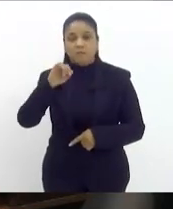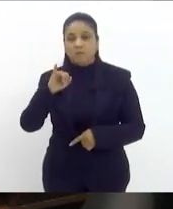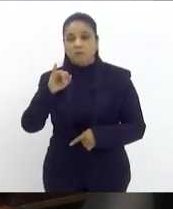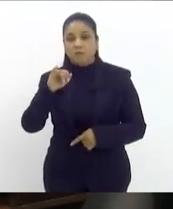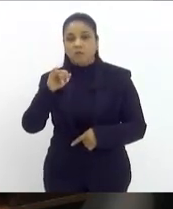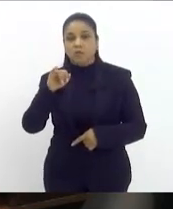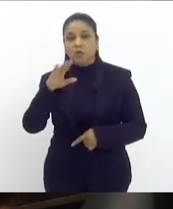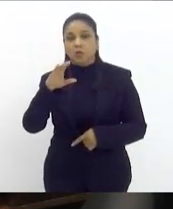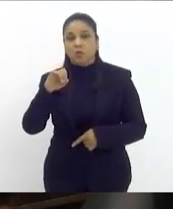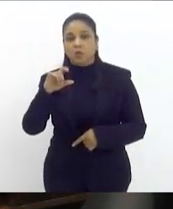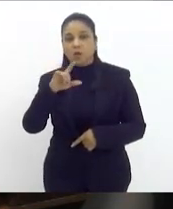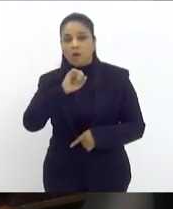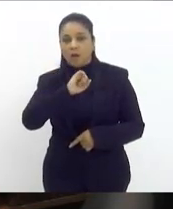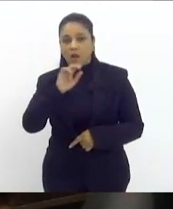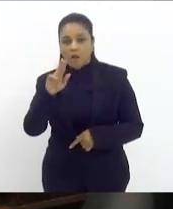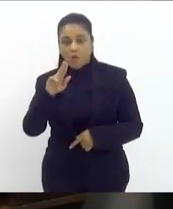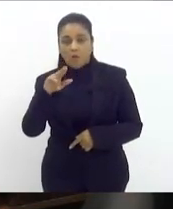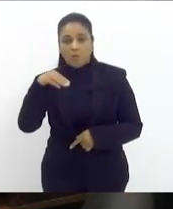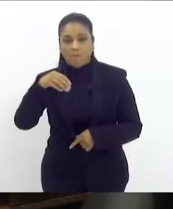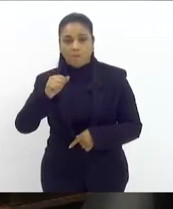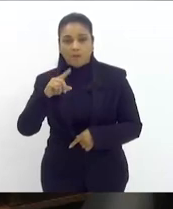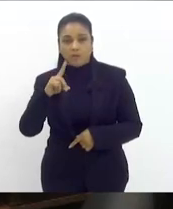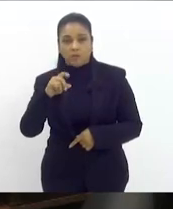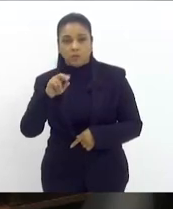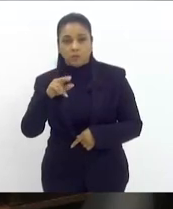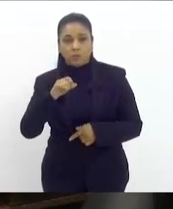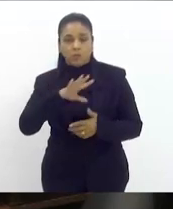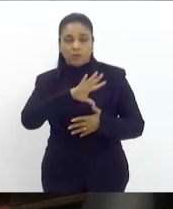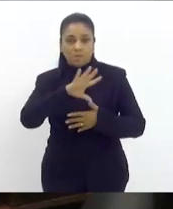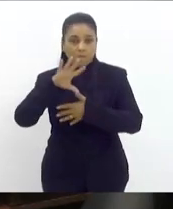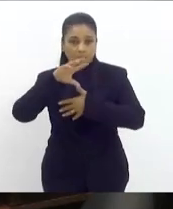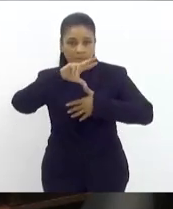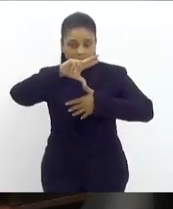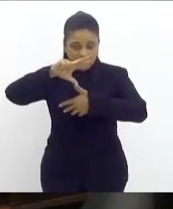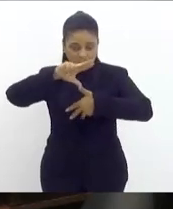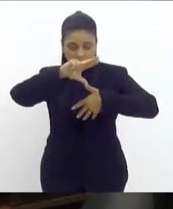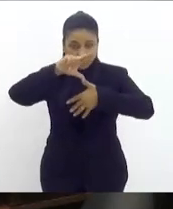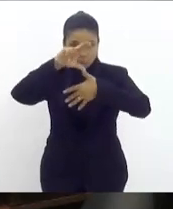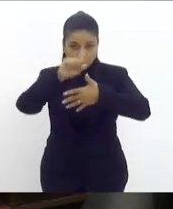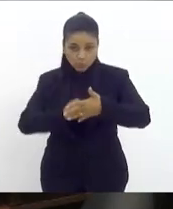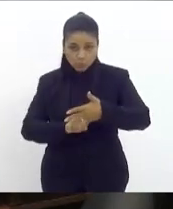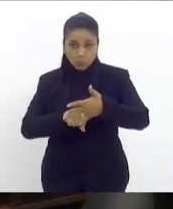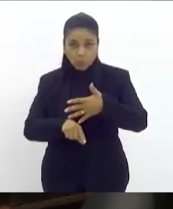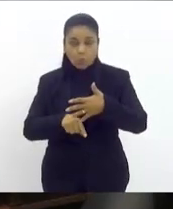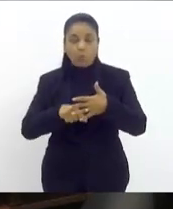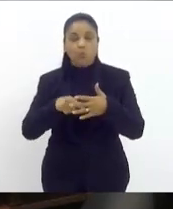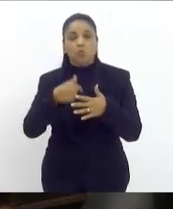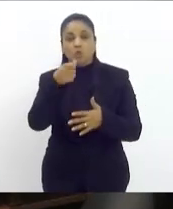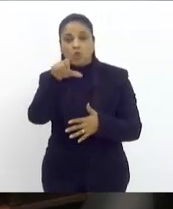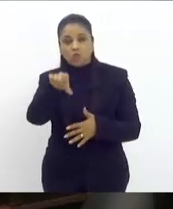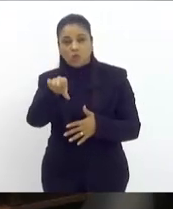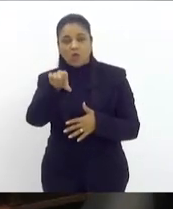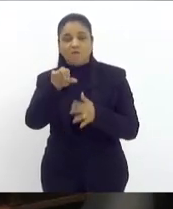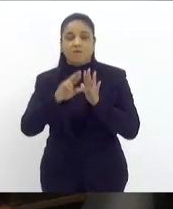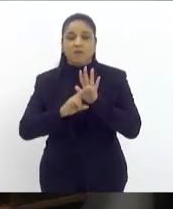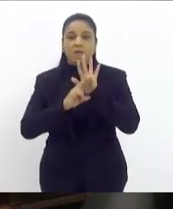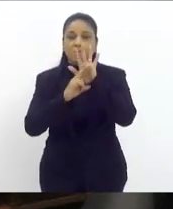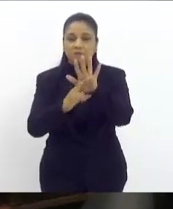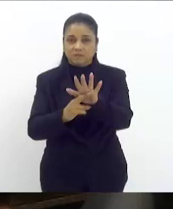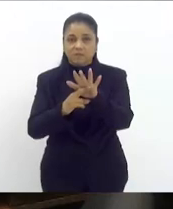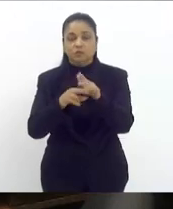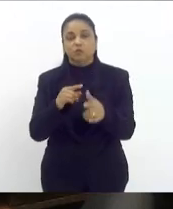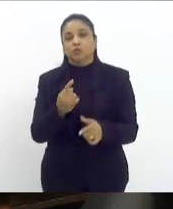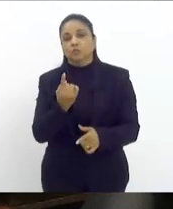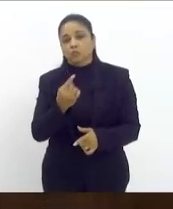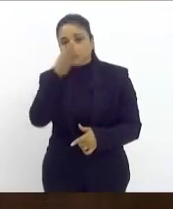para a cúpula da América do Sul assim como nove outros presidentes da região e o representante do Peru então o chefe do